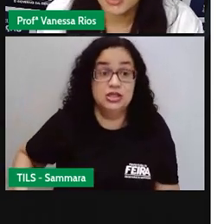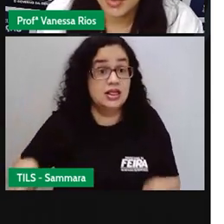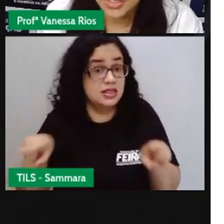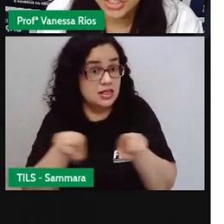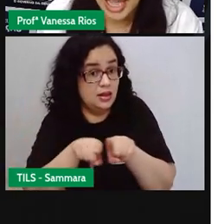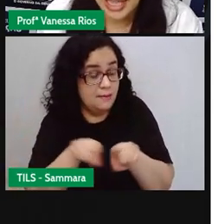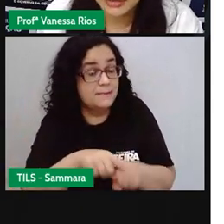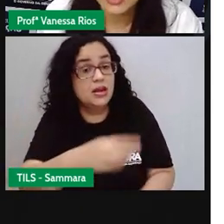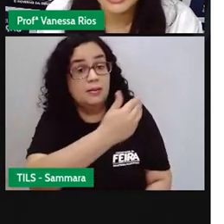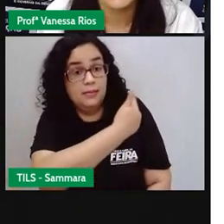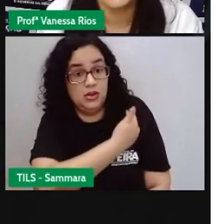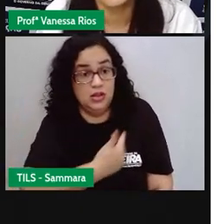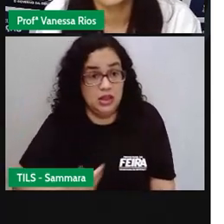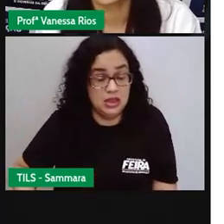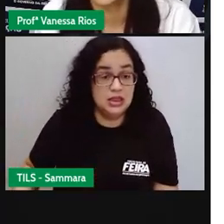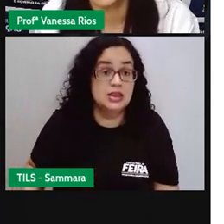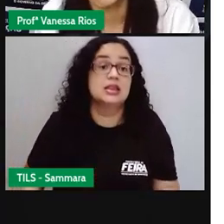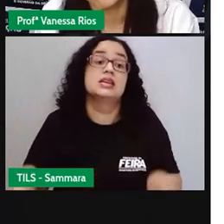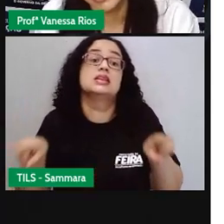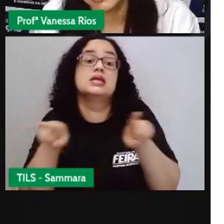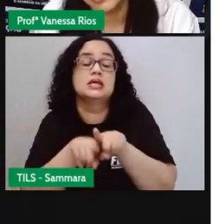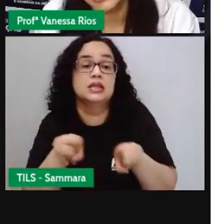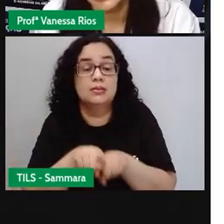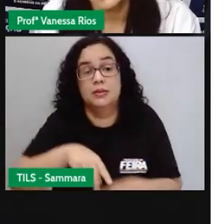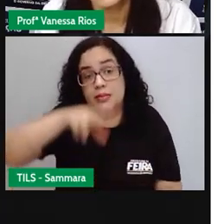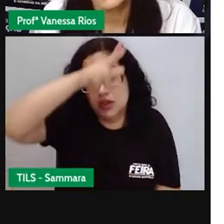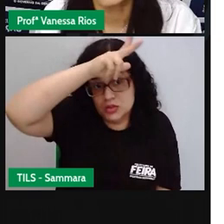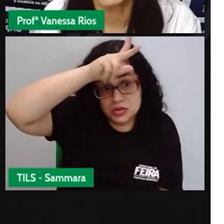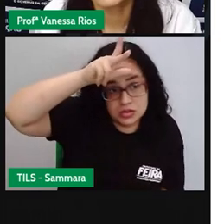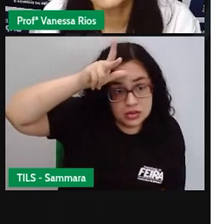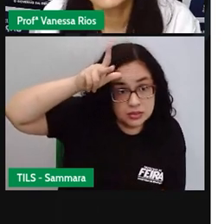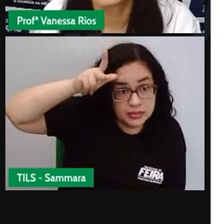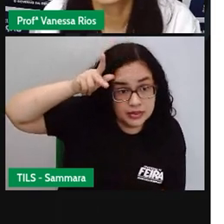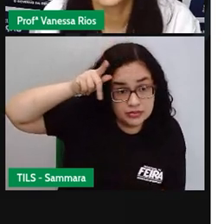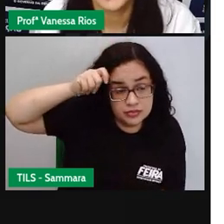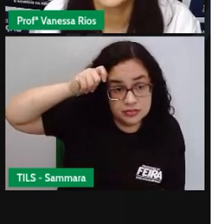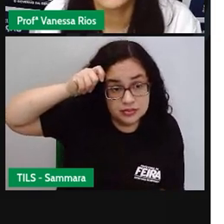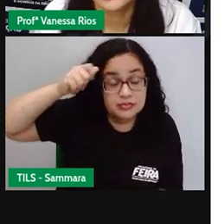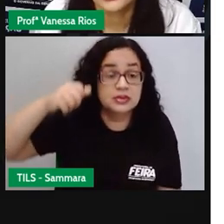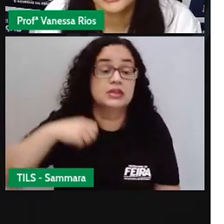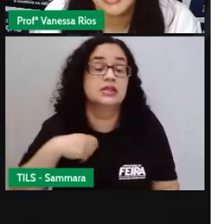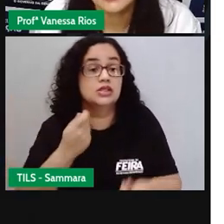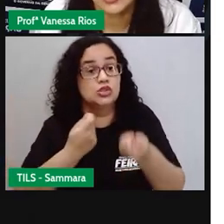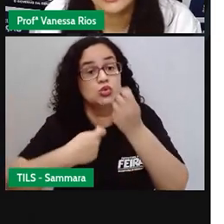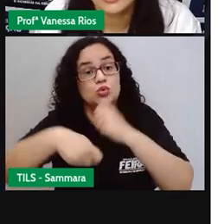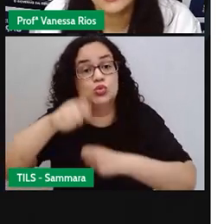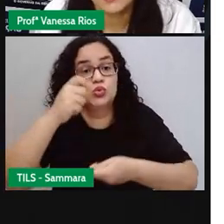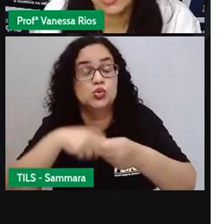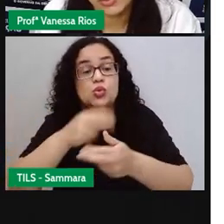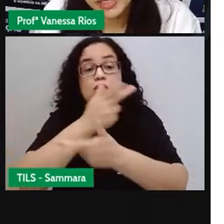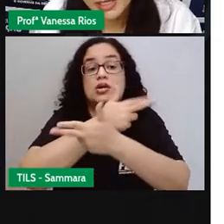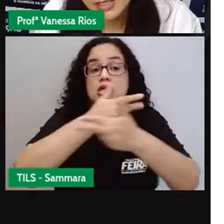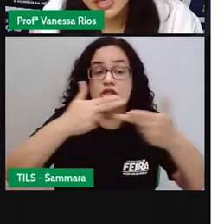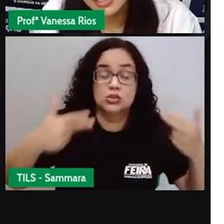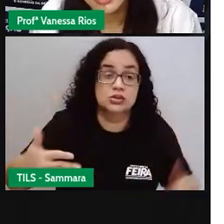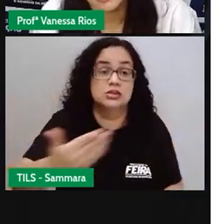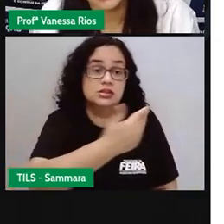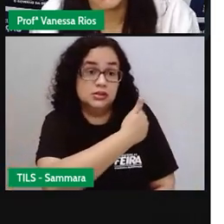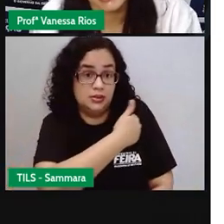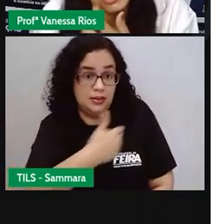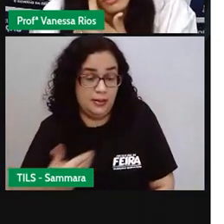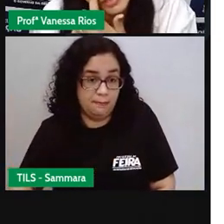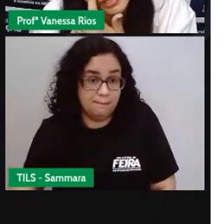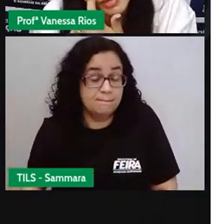pelo governo do Estado e também pelos prefeitos. Tem a função de administrar as coisas públicas